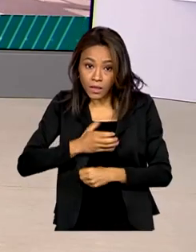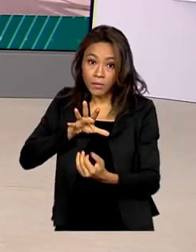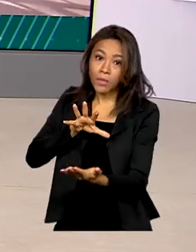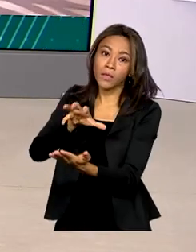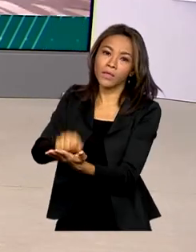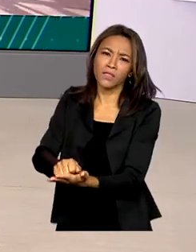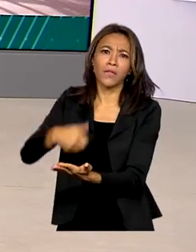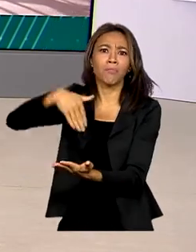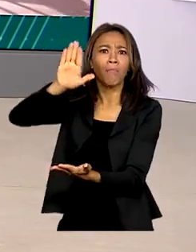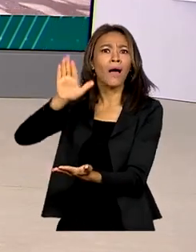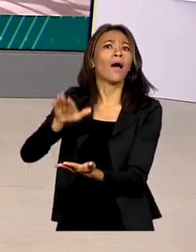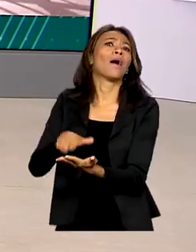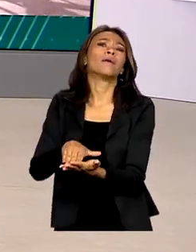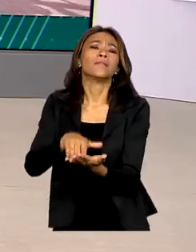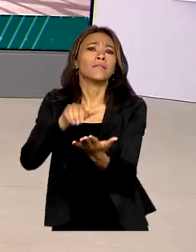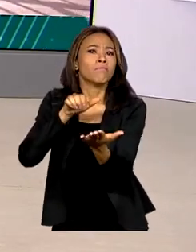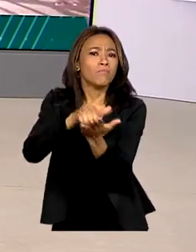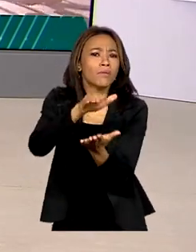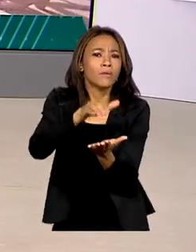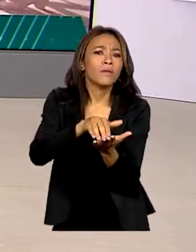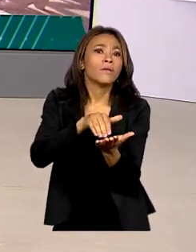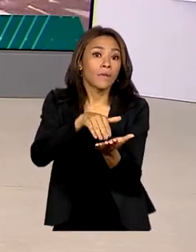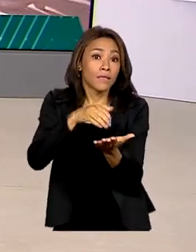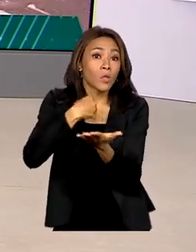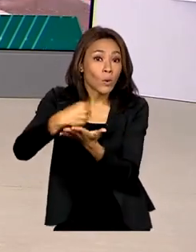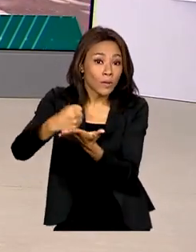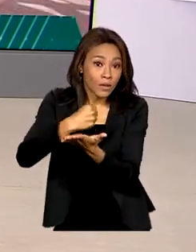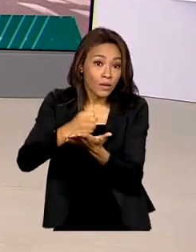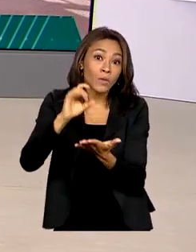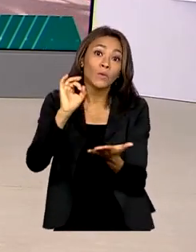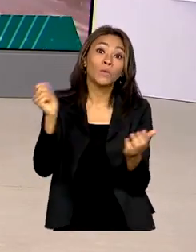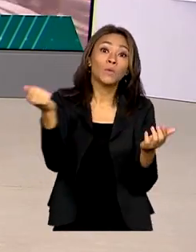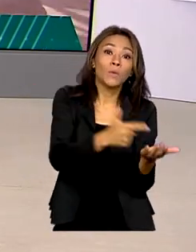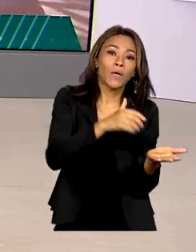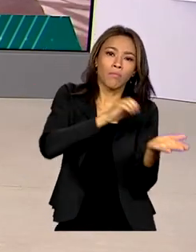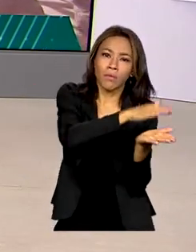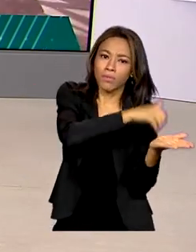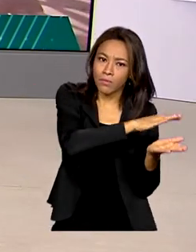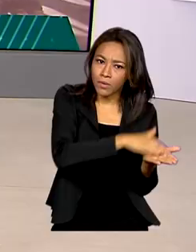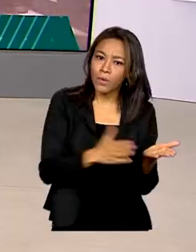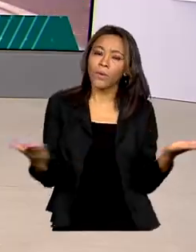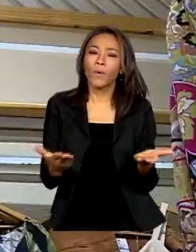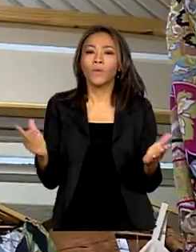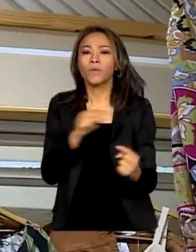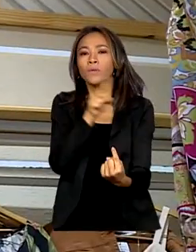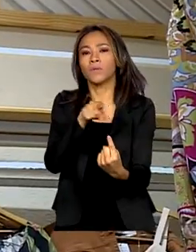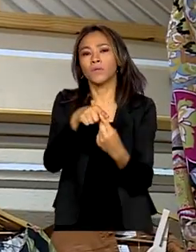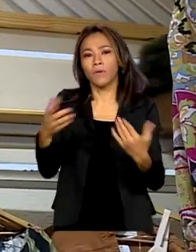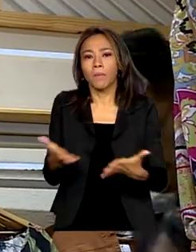mais demissões que admissões. A meta agora é melhorar a qualidade do emprego no país.